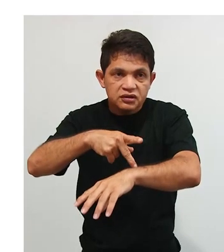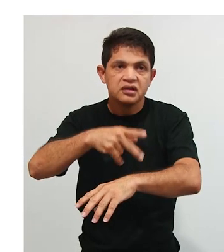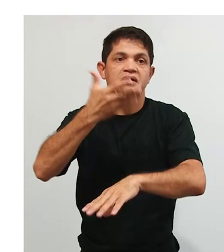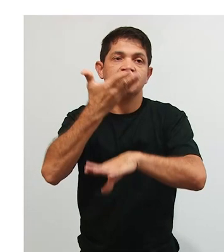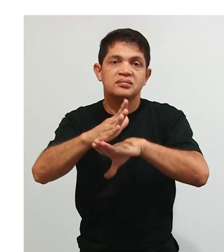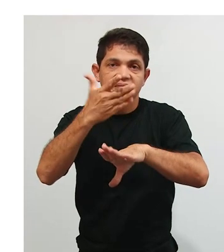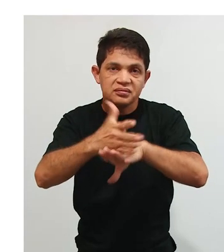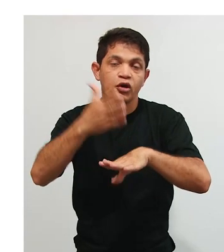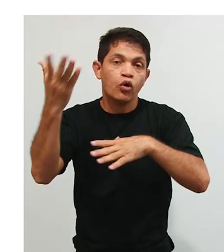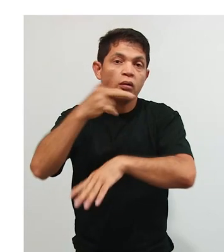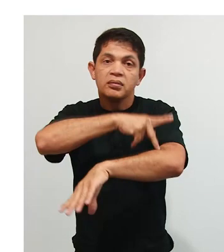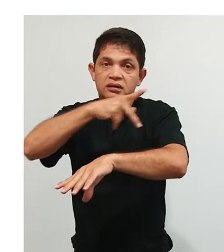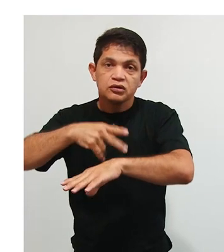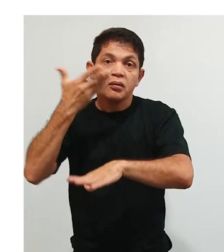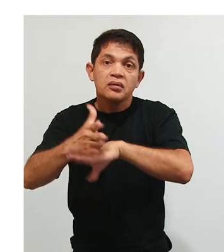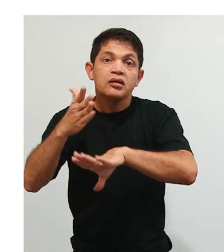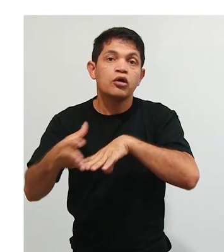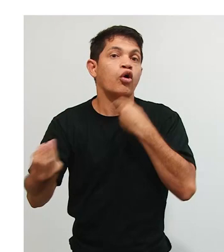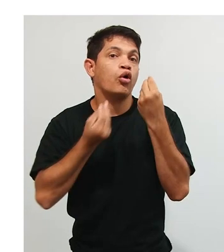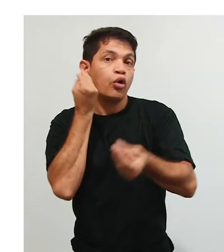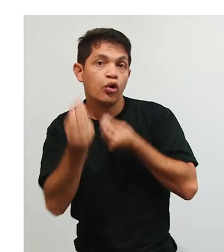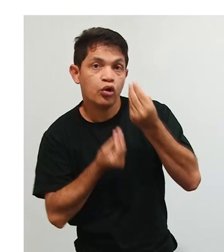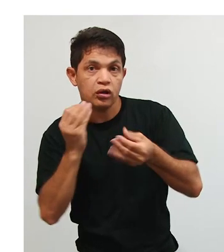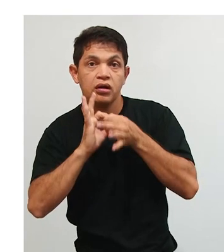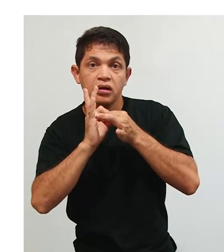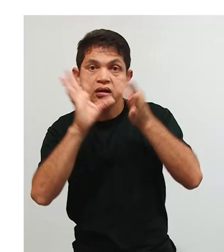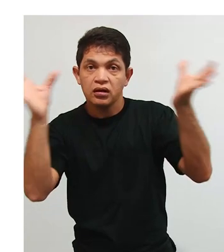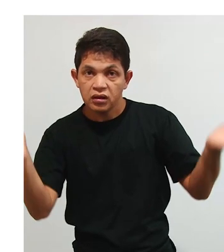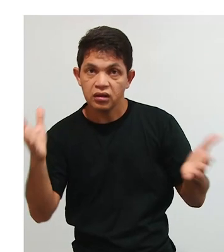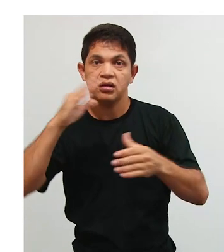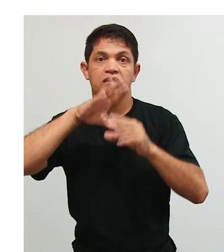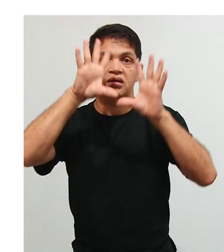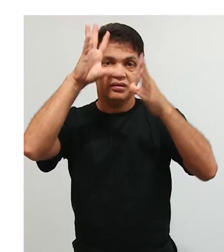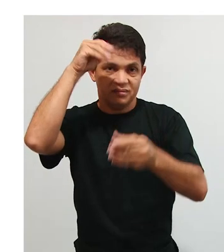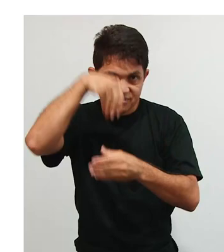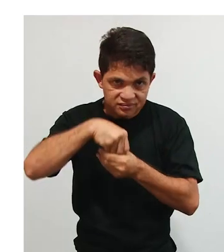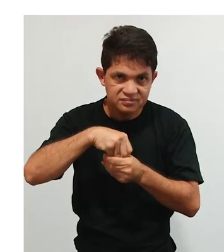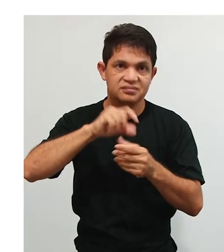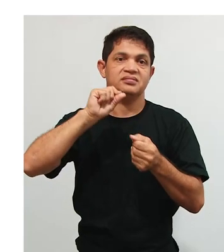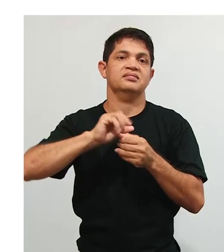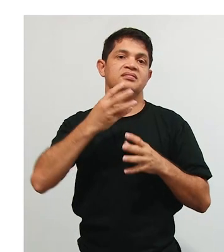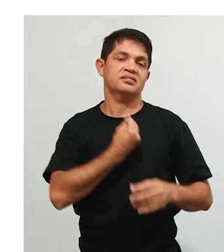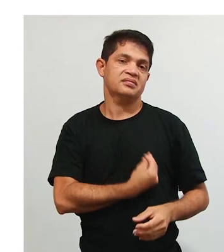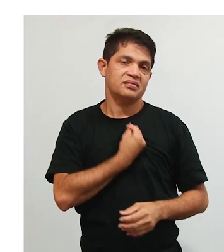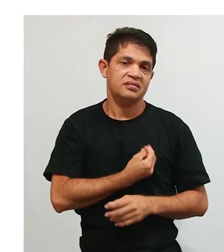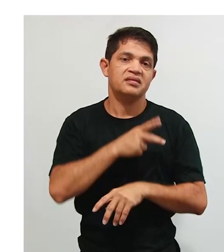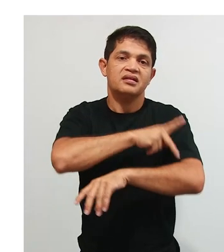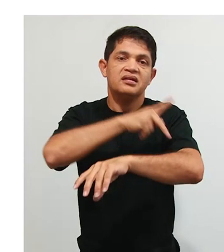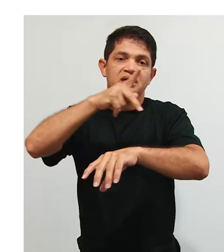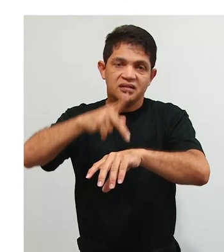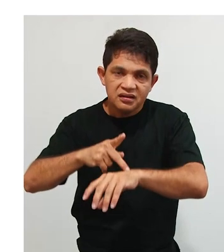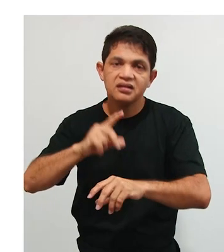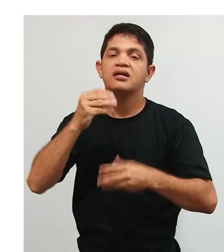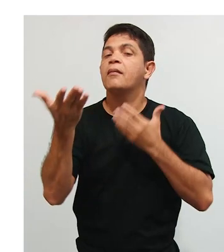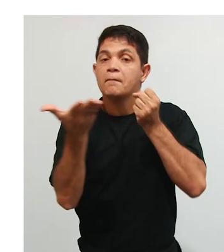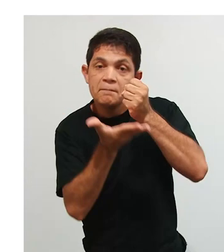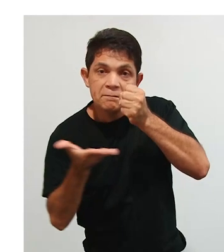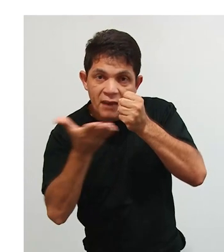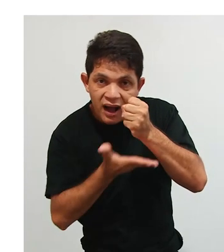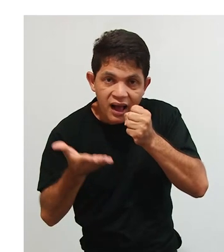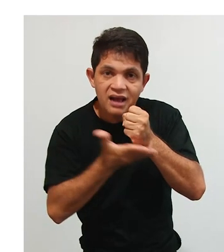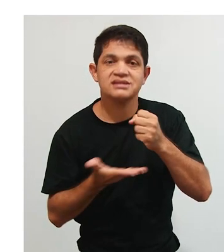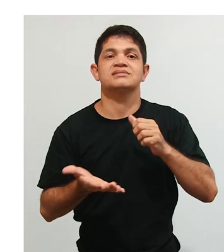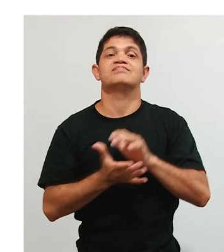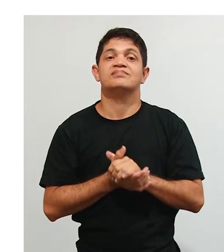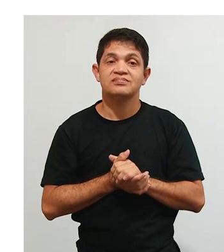prática pedagógica? A vertente liberal de todas as correntes pedagógicas, elas têm como base a